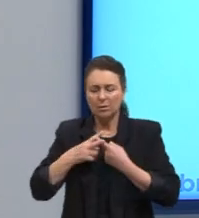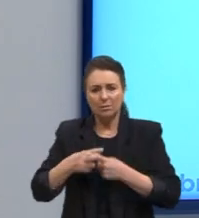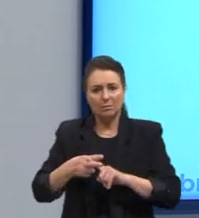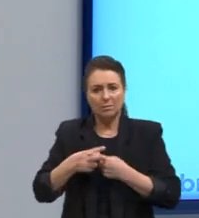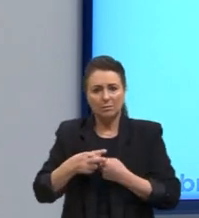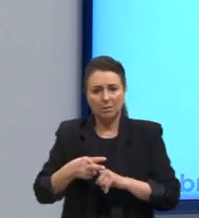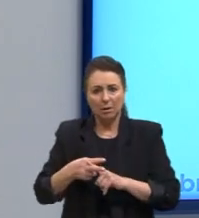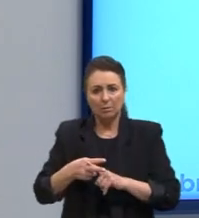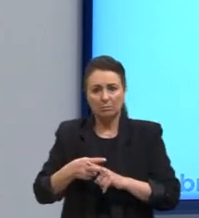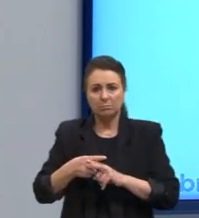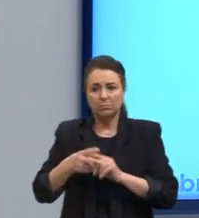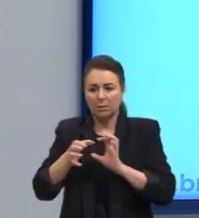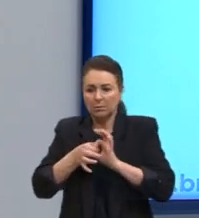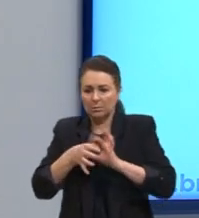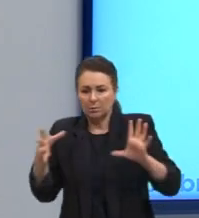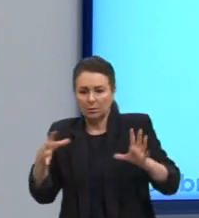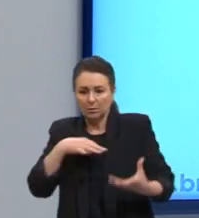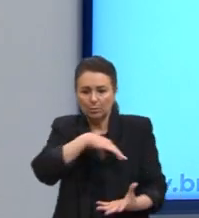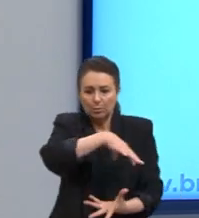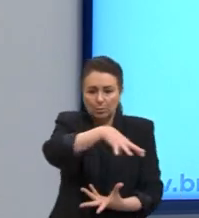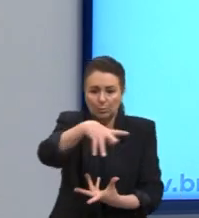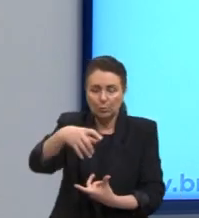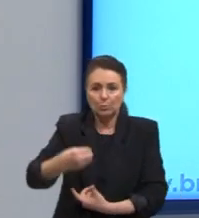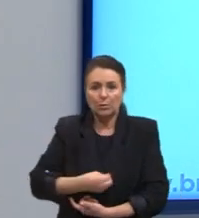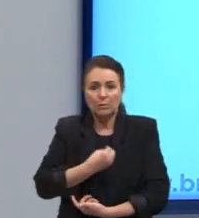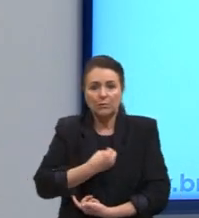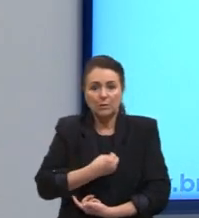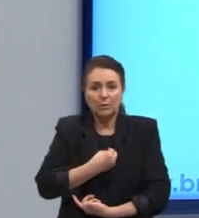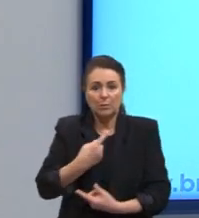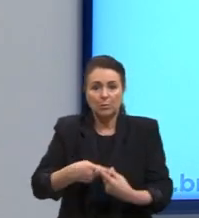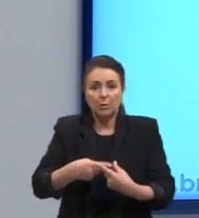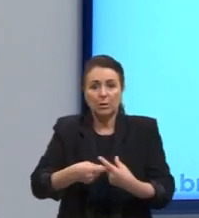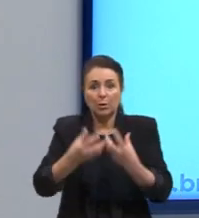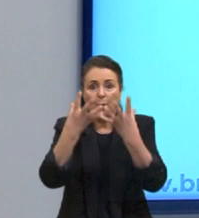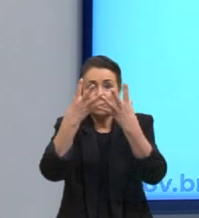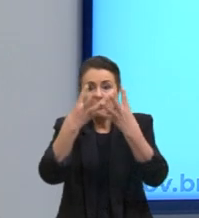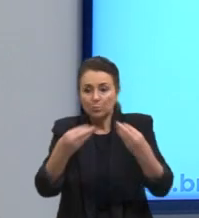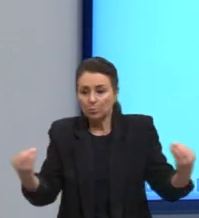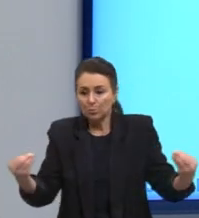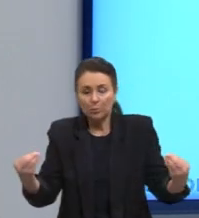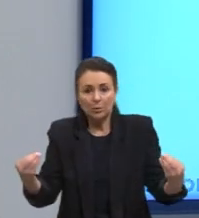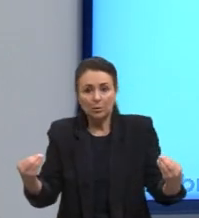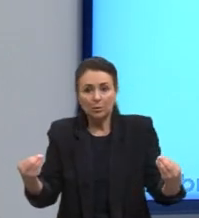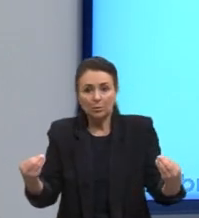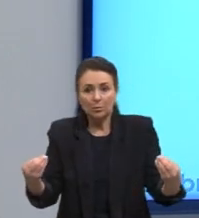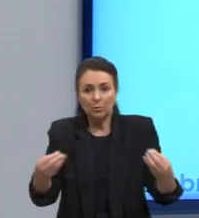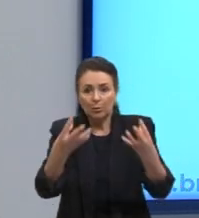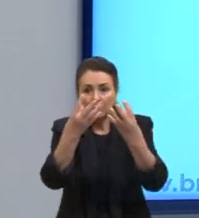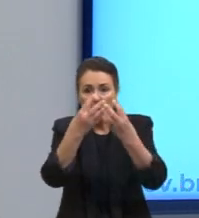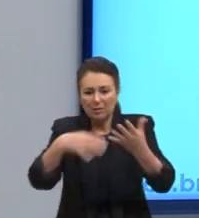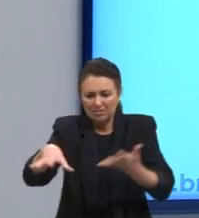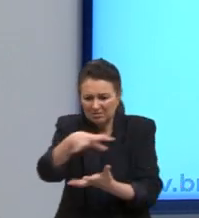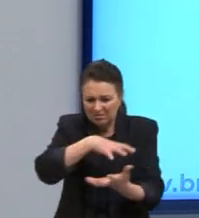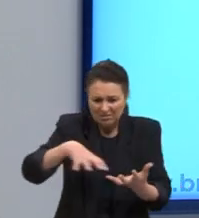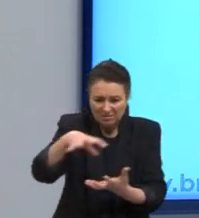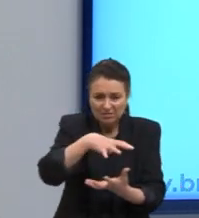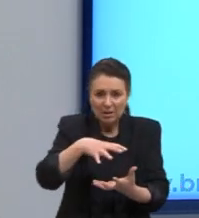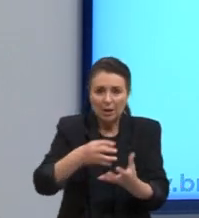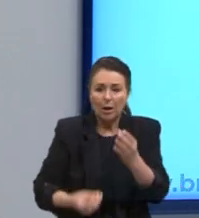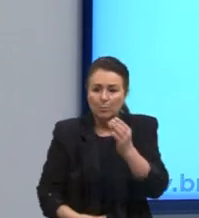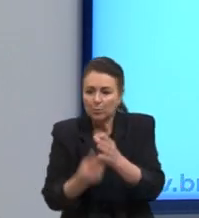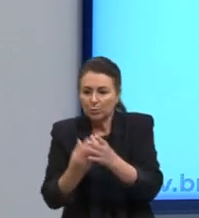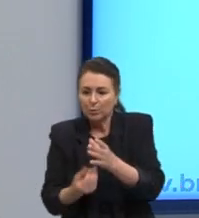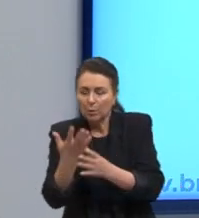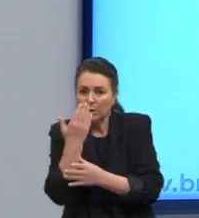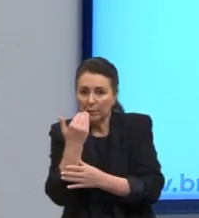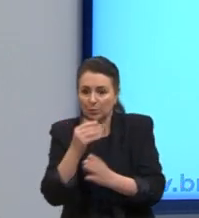desconectada do mundo da vida, da destruição que a bomba atômica causaria. Por exemplo, nós precisamos aumentar a produção de alimentos,